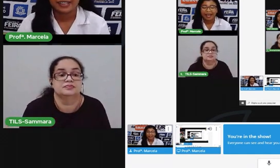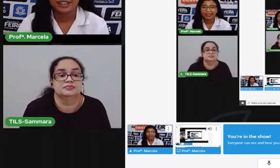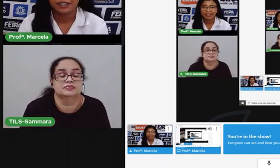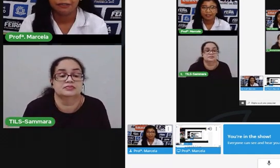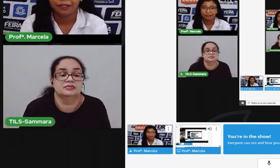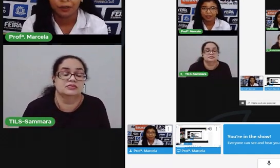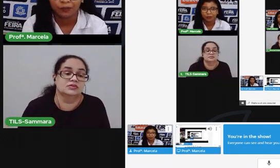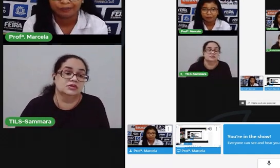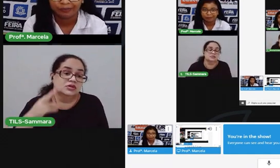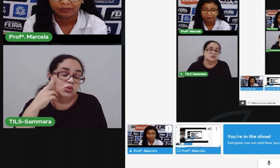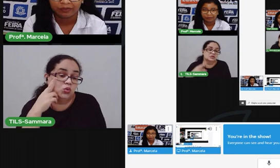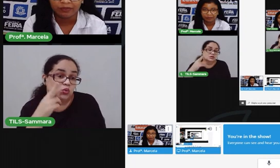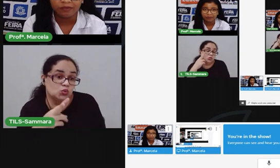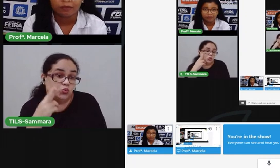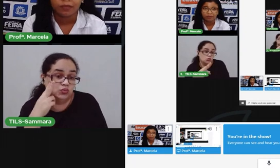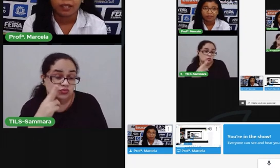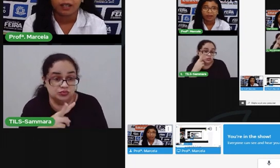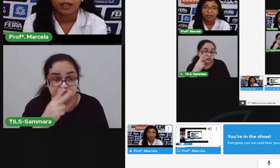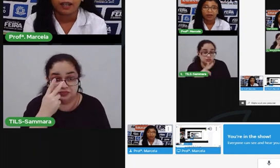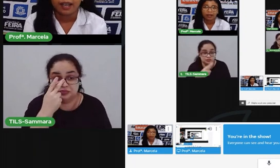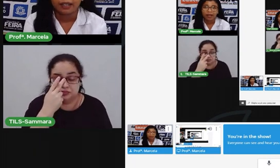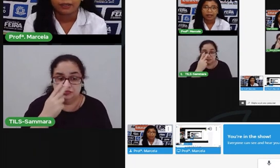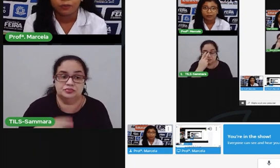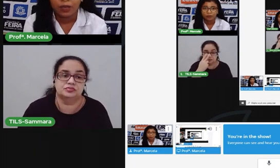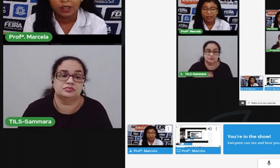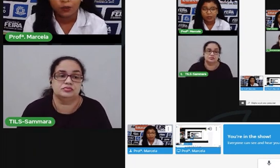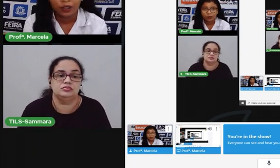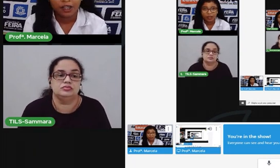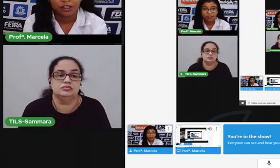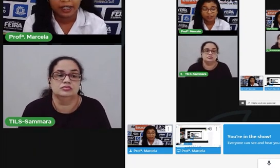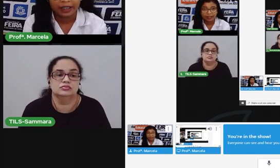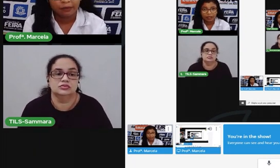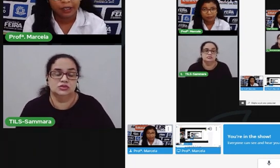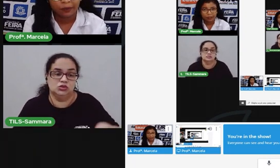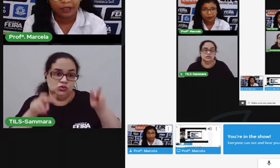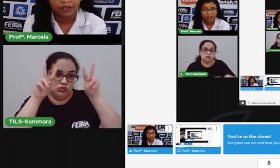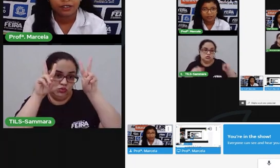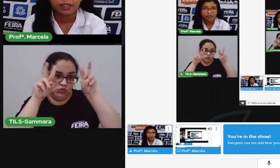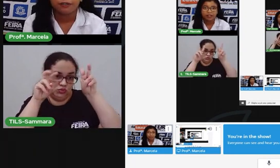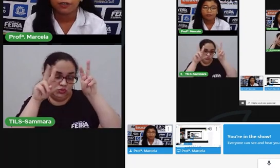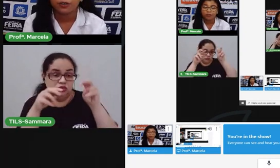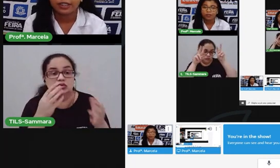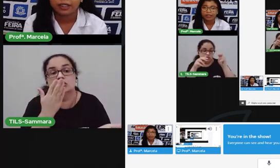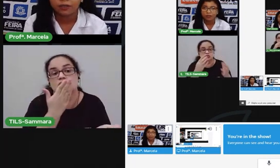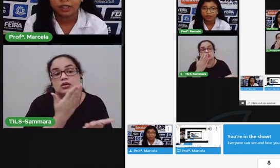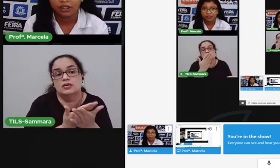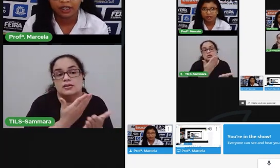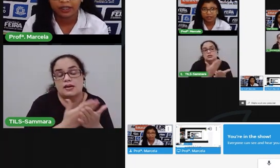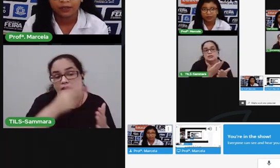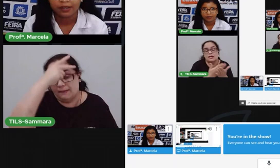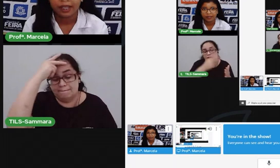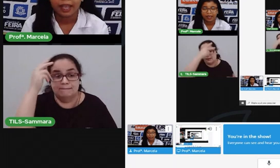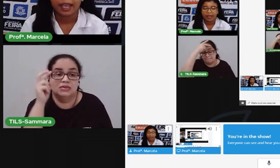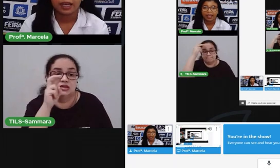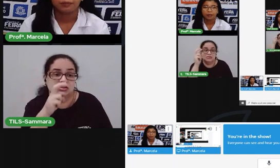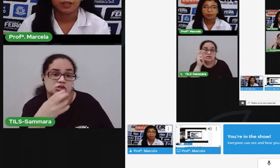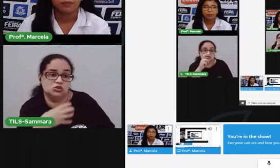A gente viu... Um assunto que a gente já trabalhou antes. Que foi os cinco sentidos.